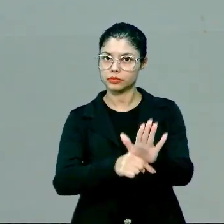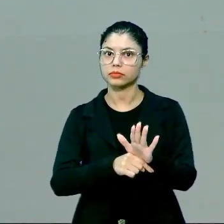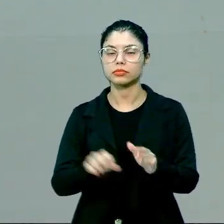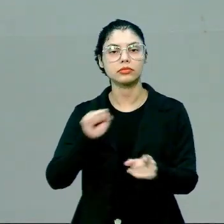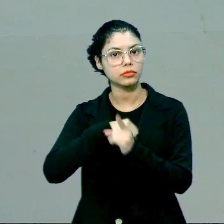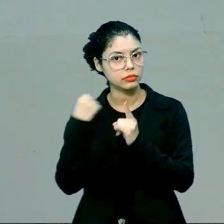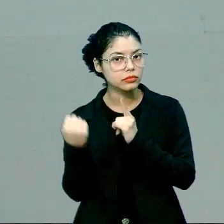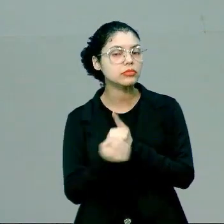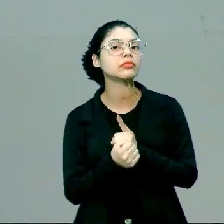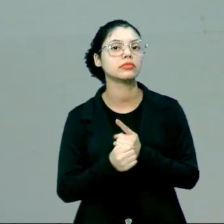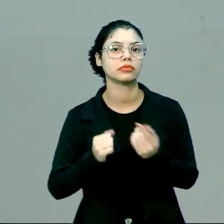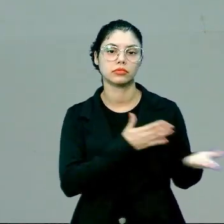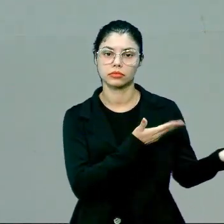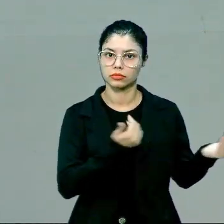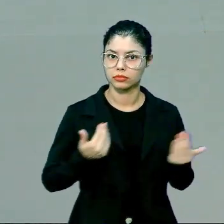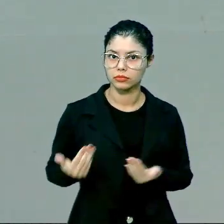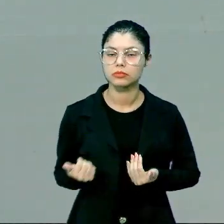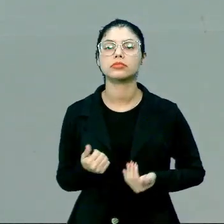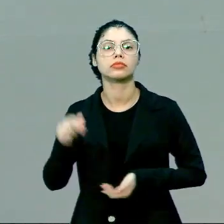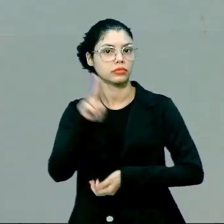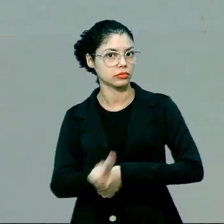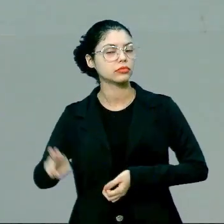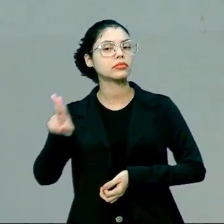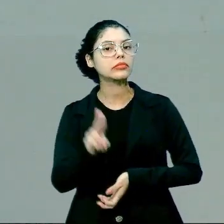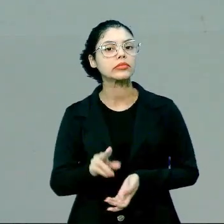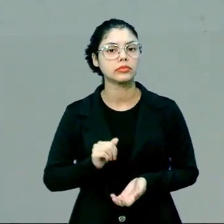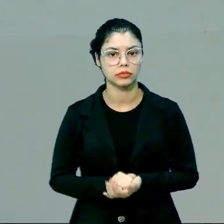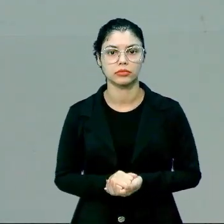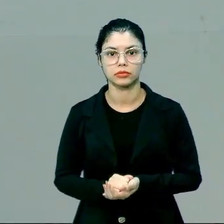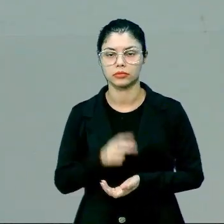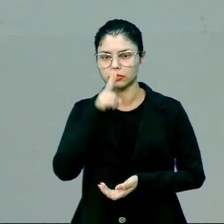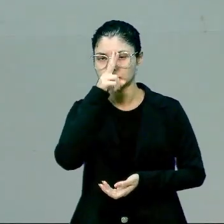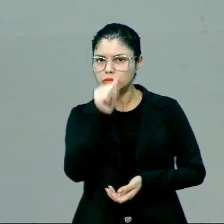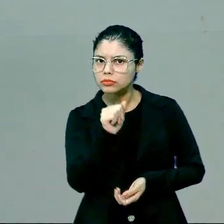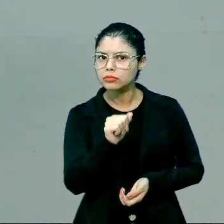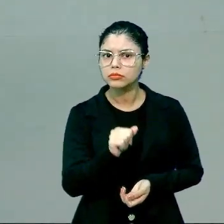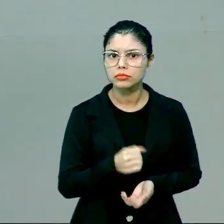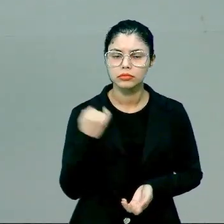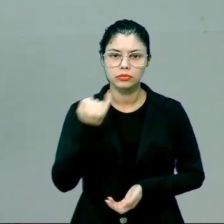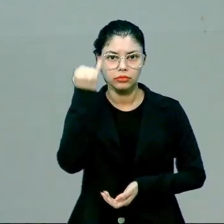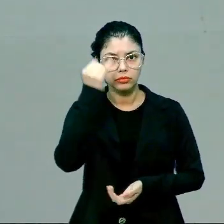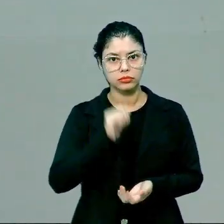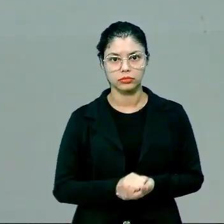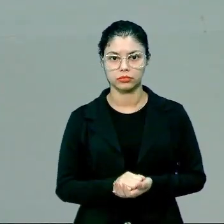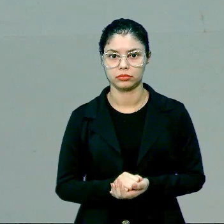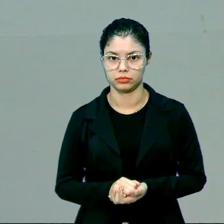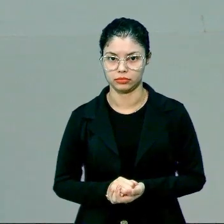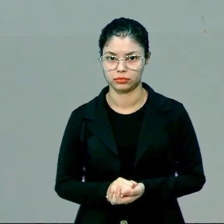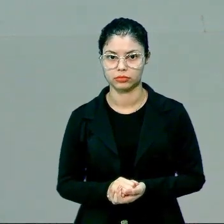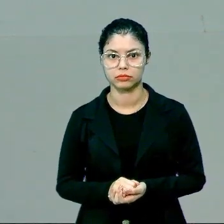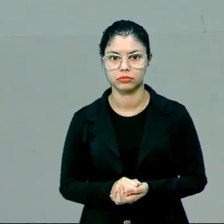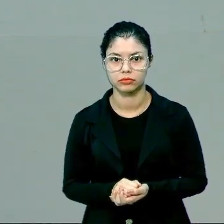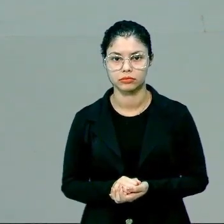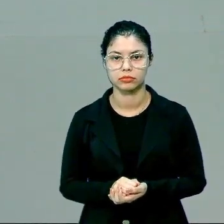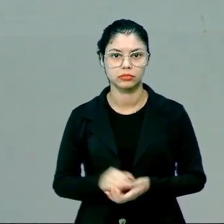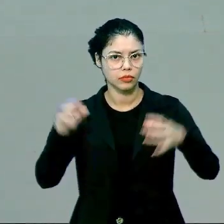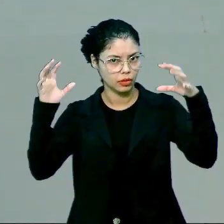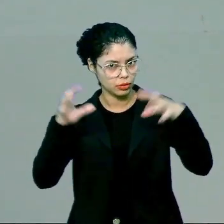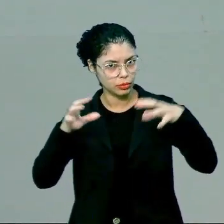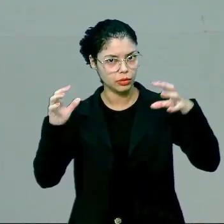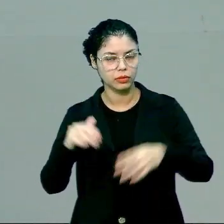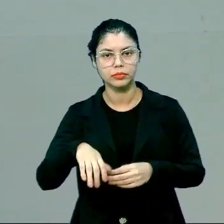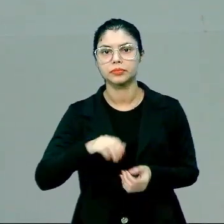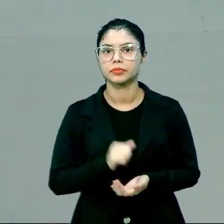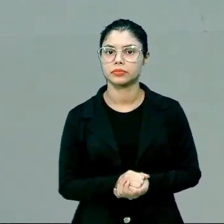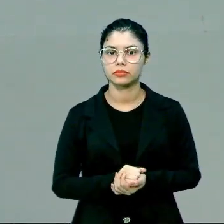sociedade, ou aos jovens, ou aos usuários, um poder fantástico, gente, isso é chover no molhado, né? Nós já